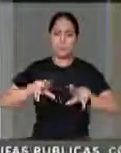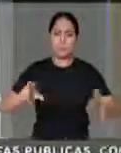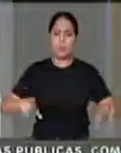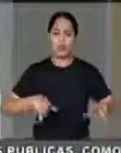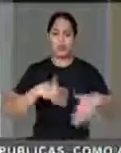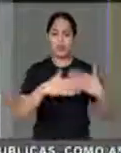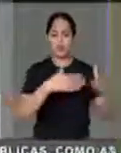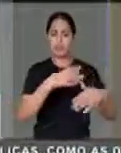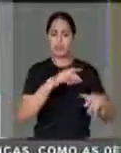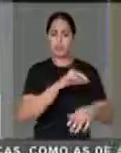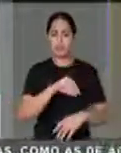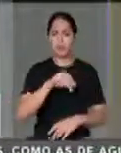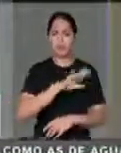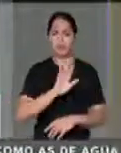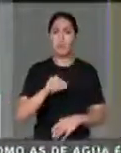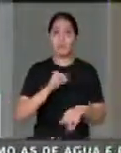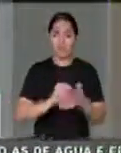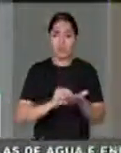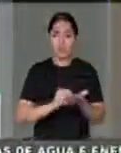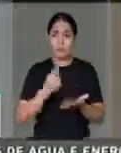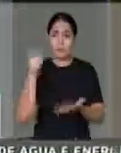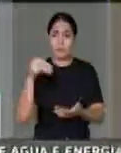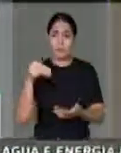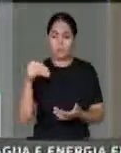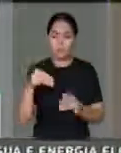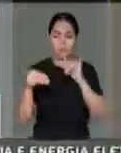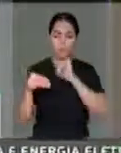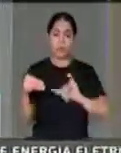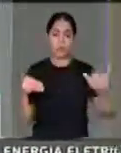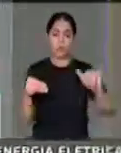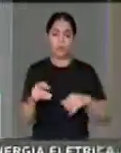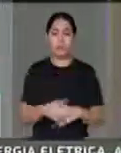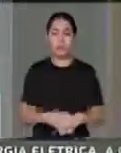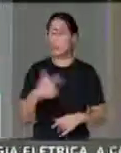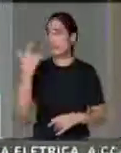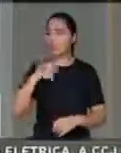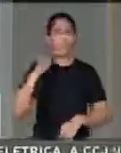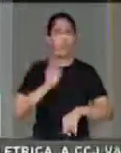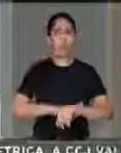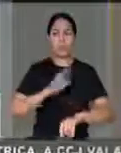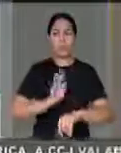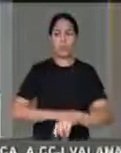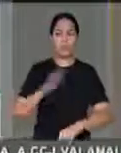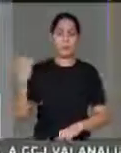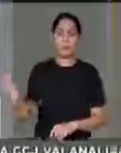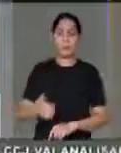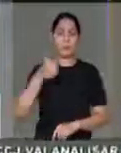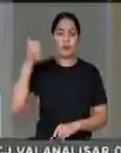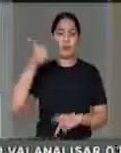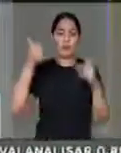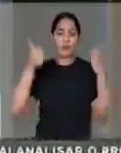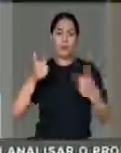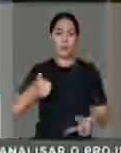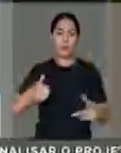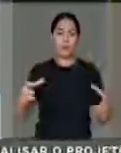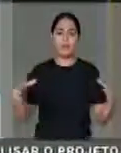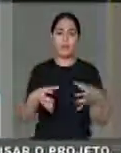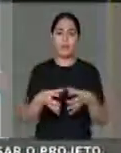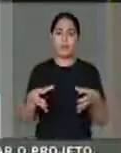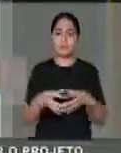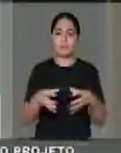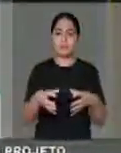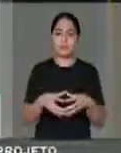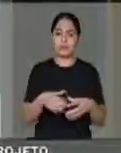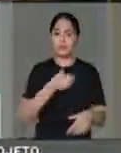terras. Eu termino nesse um minutinho que me resta. Não há melhor momento para esse parlamento, para o governo